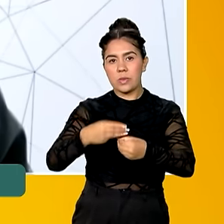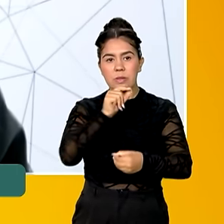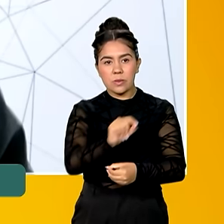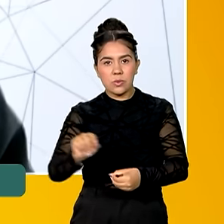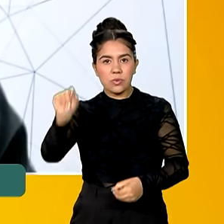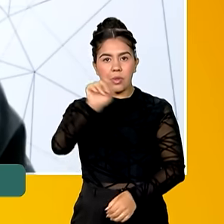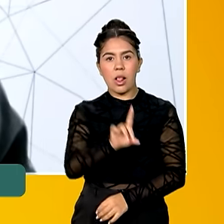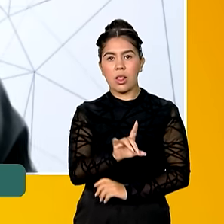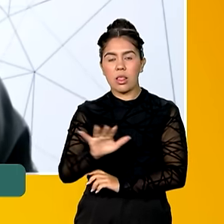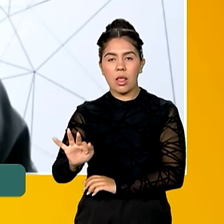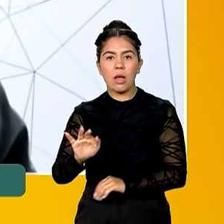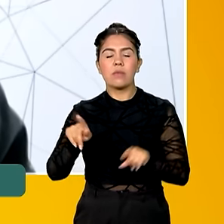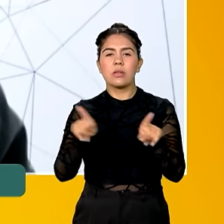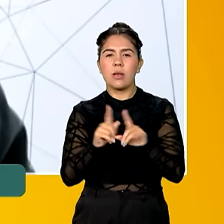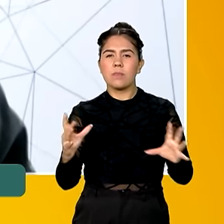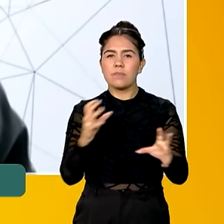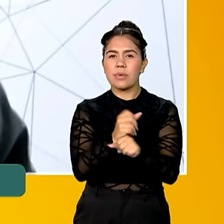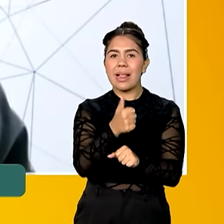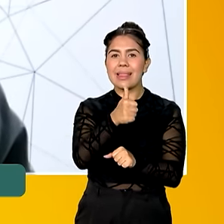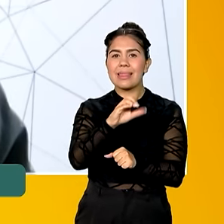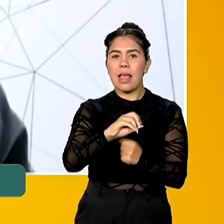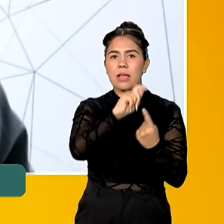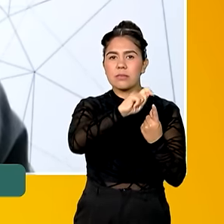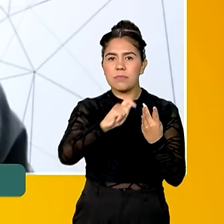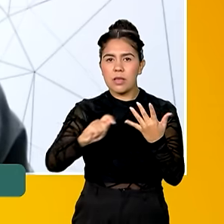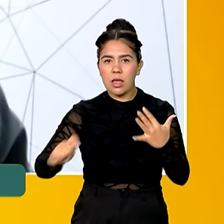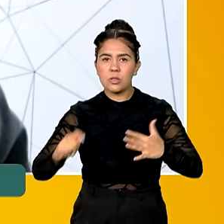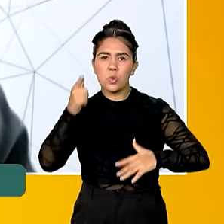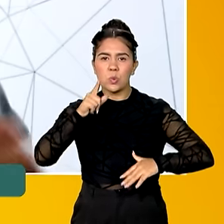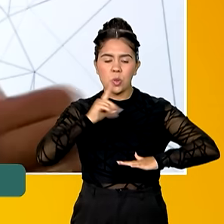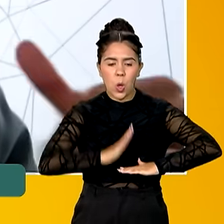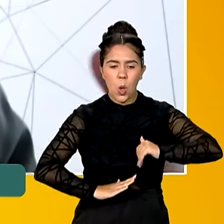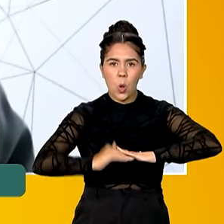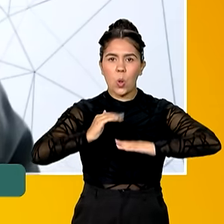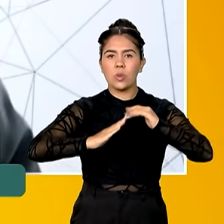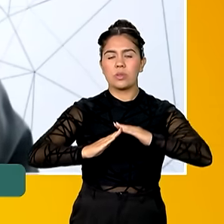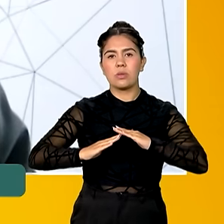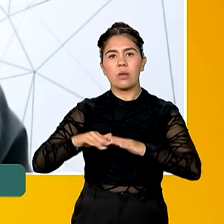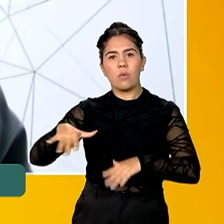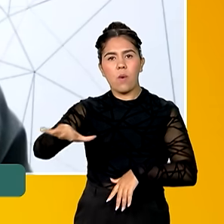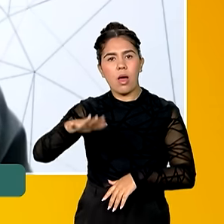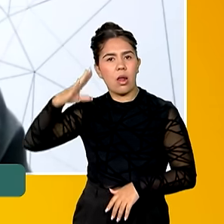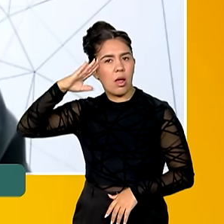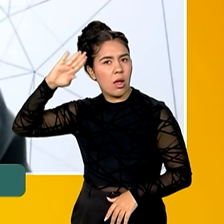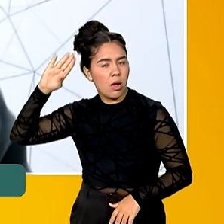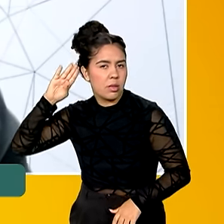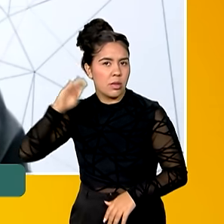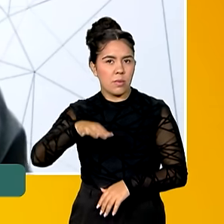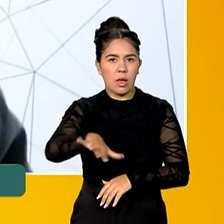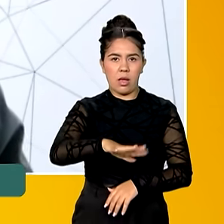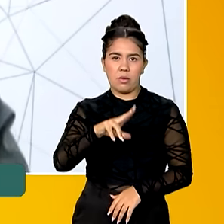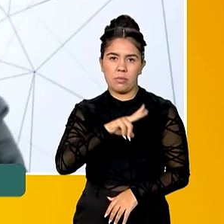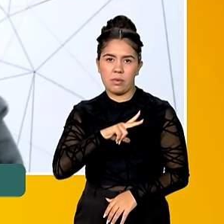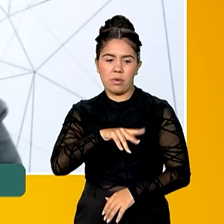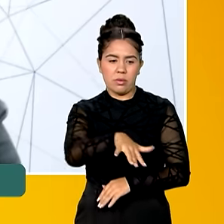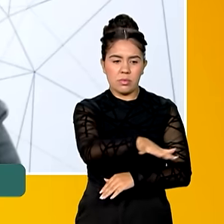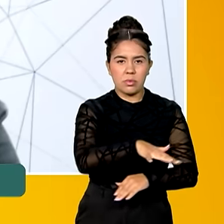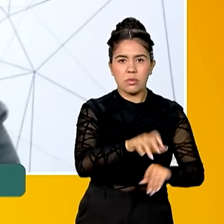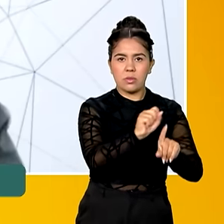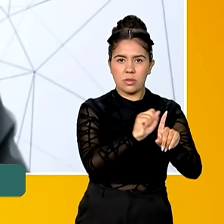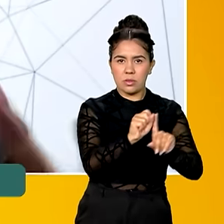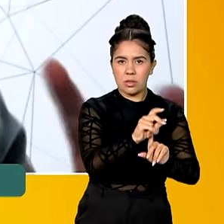meses, junto com os estados, municípios, academia, entidades privadas, entidades da sociedade civil,